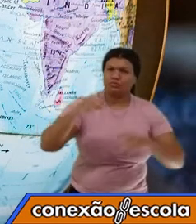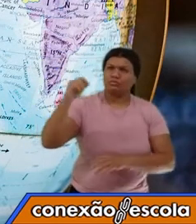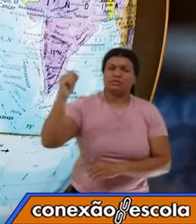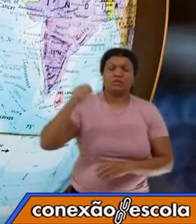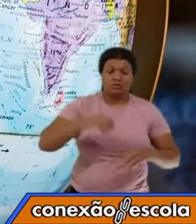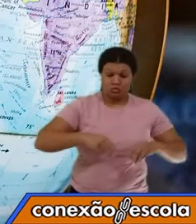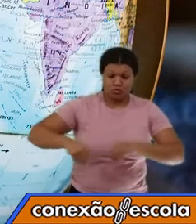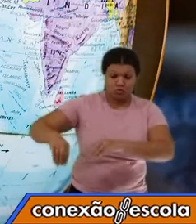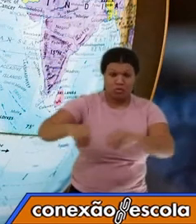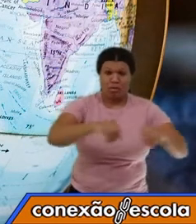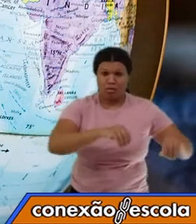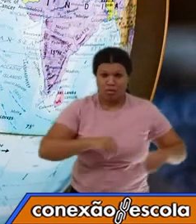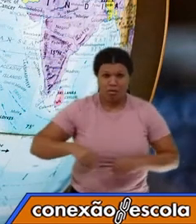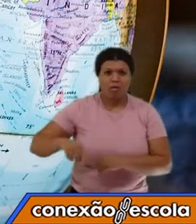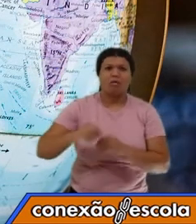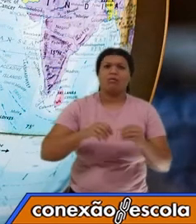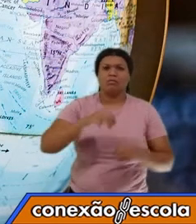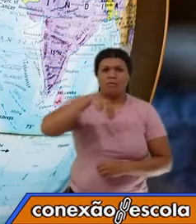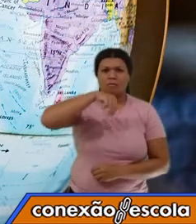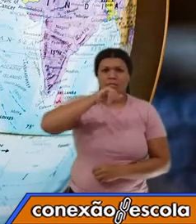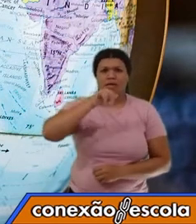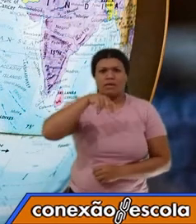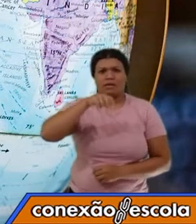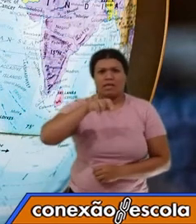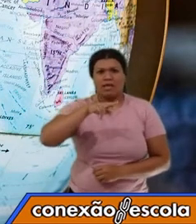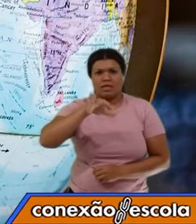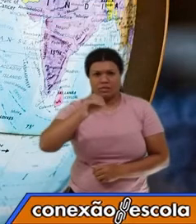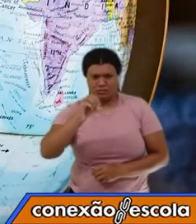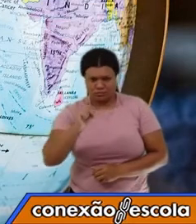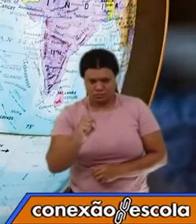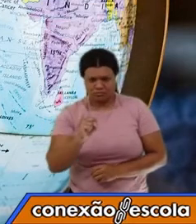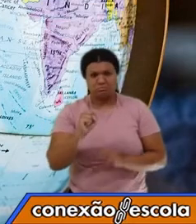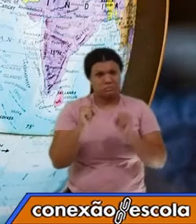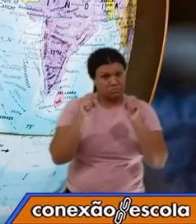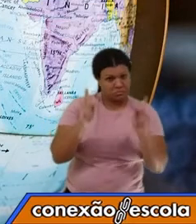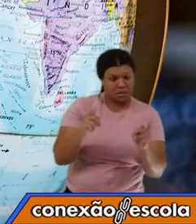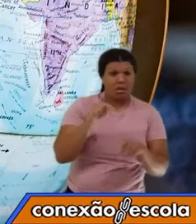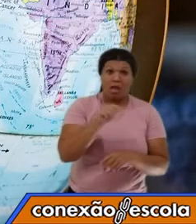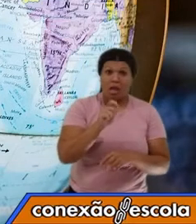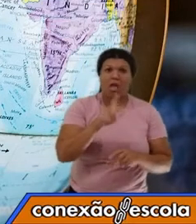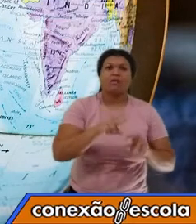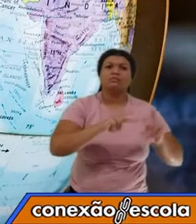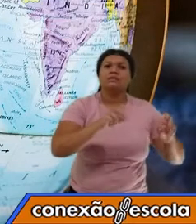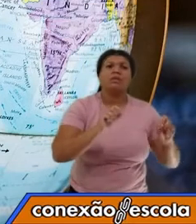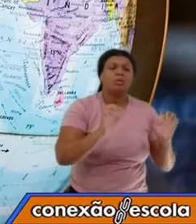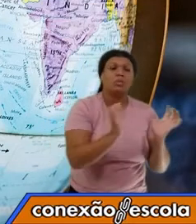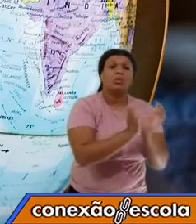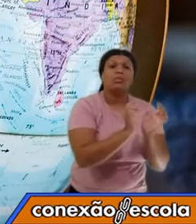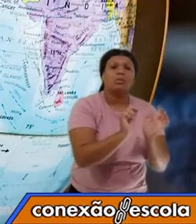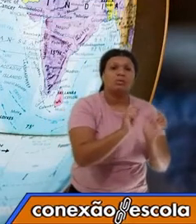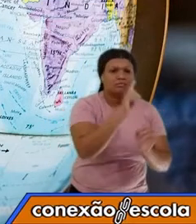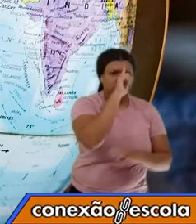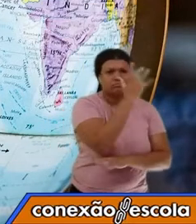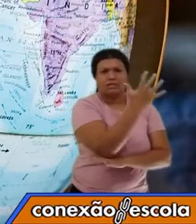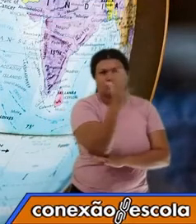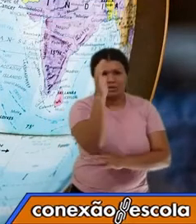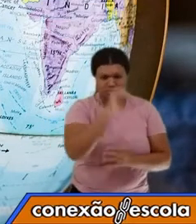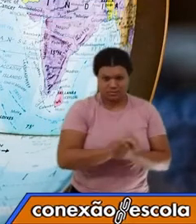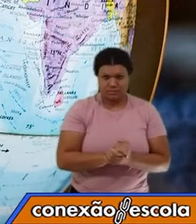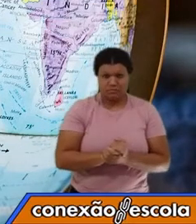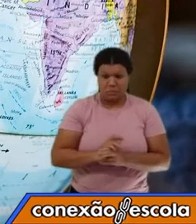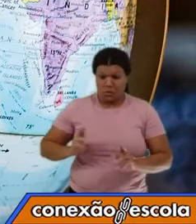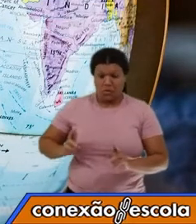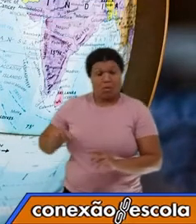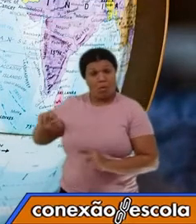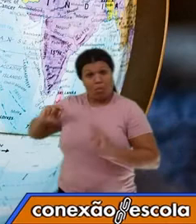solo, os minérios. Beleza? Isso é a natureza. O ser humano entra em contato com a natureza, tem